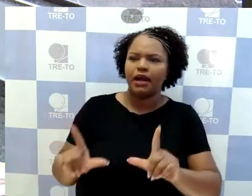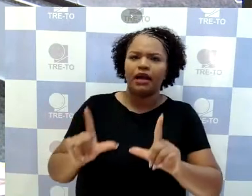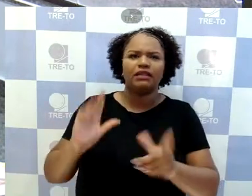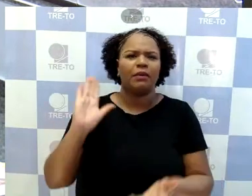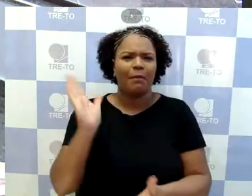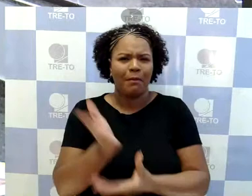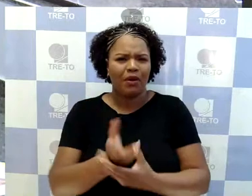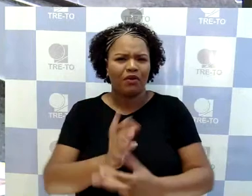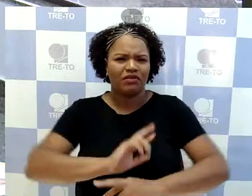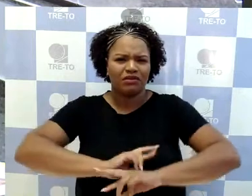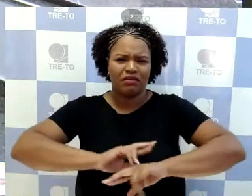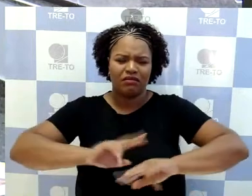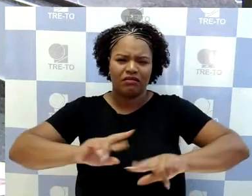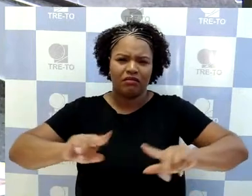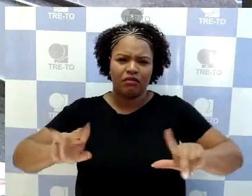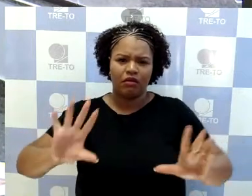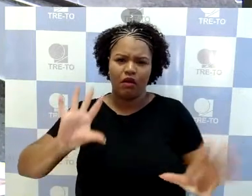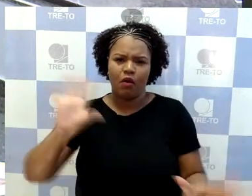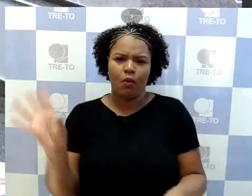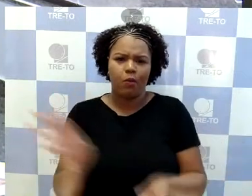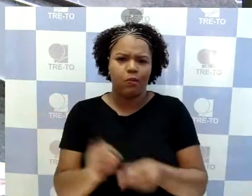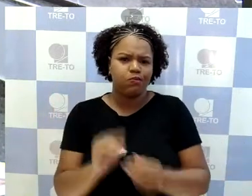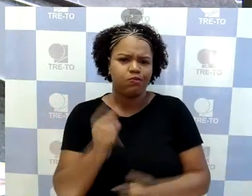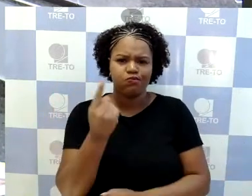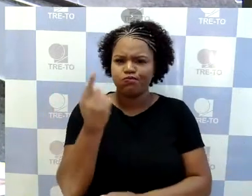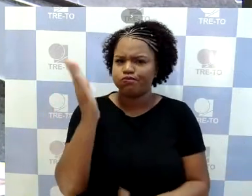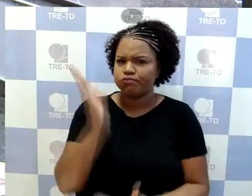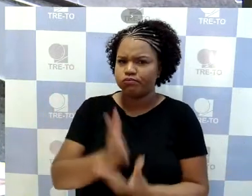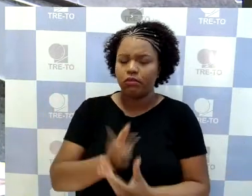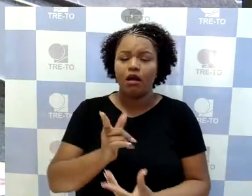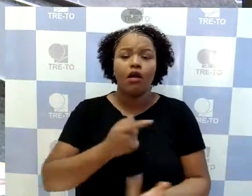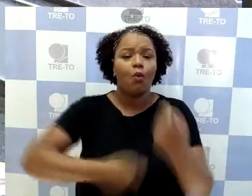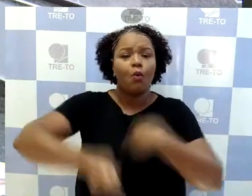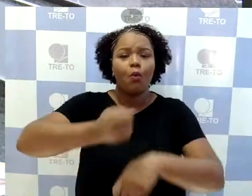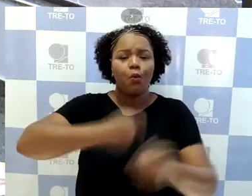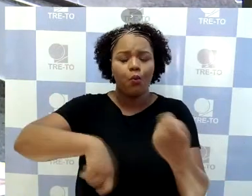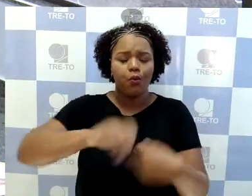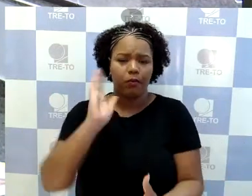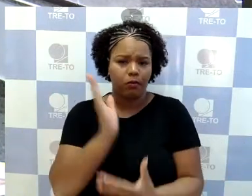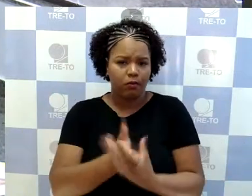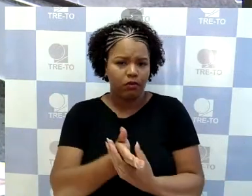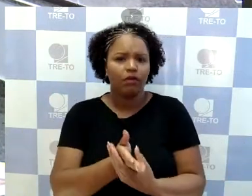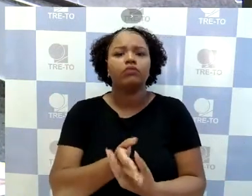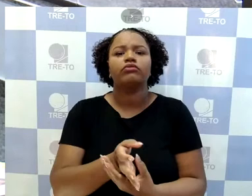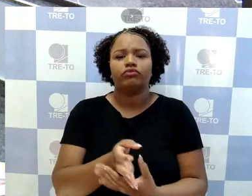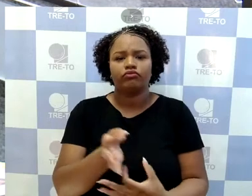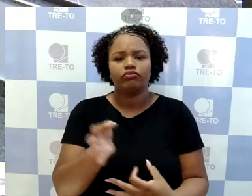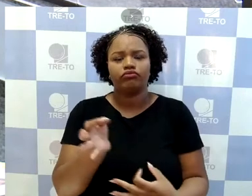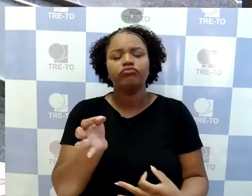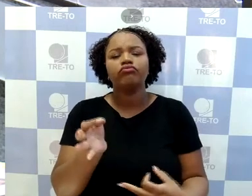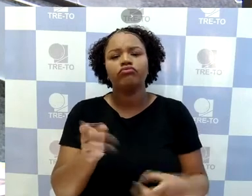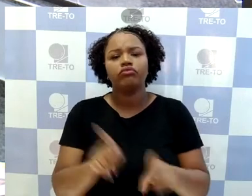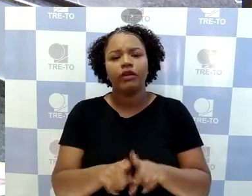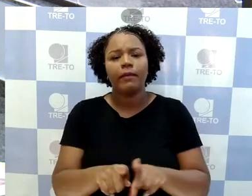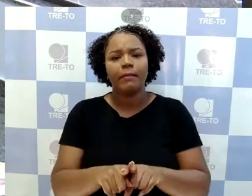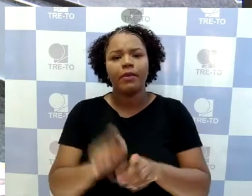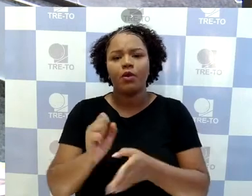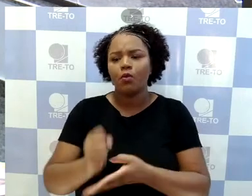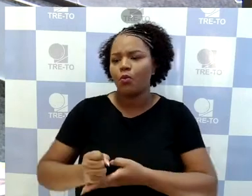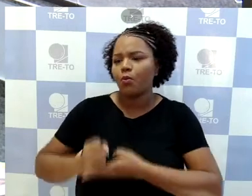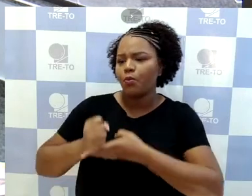se singindo em apenas um, mas, enfim, economia processual e cooperação com o Poder Judiciário.